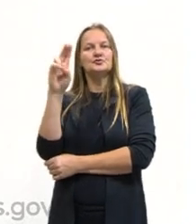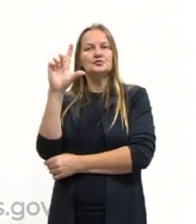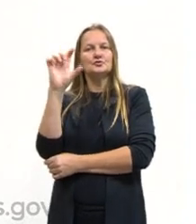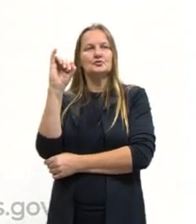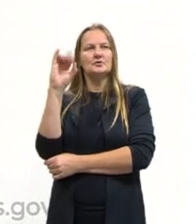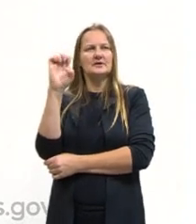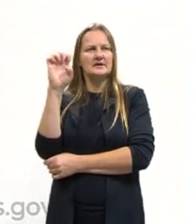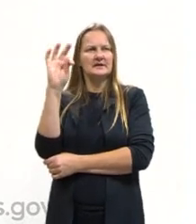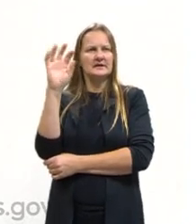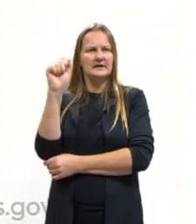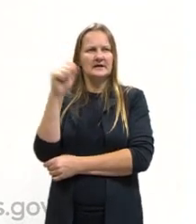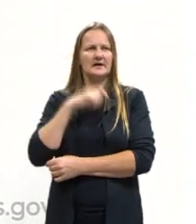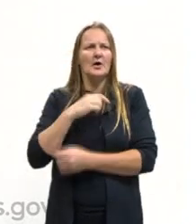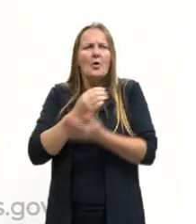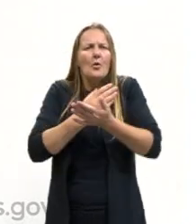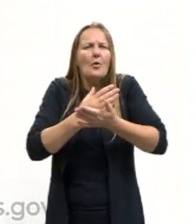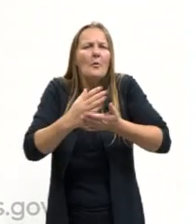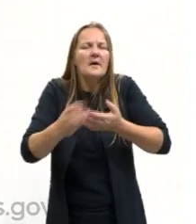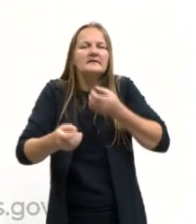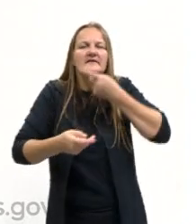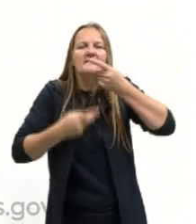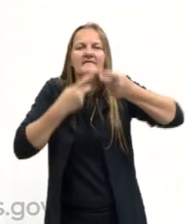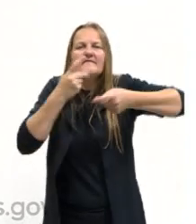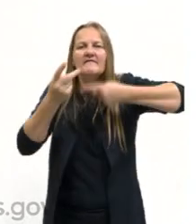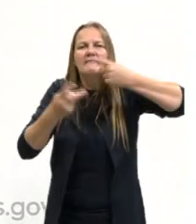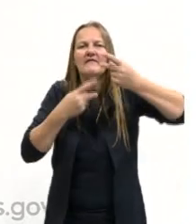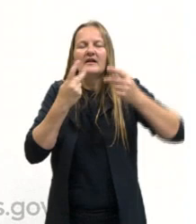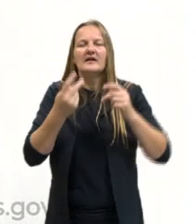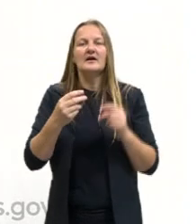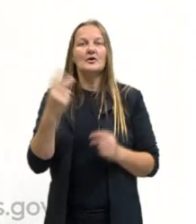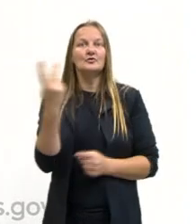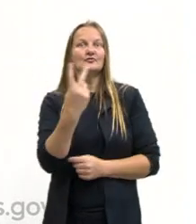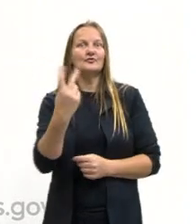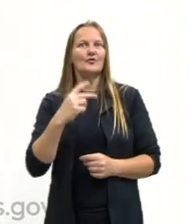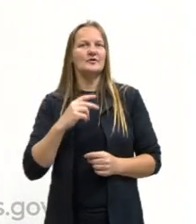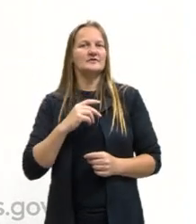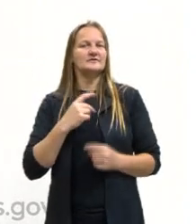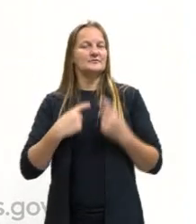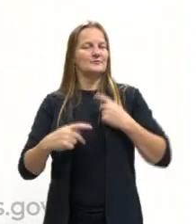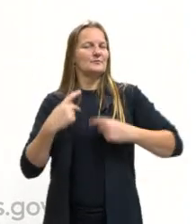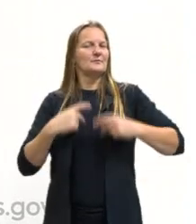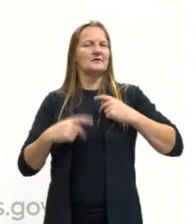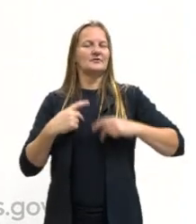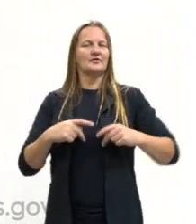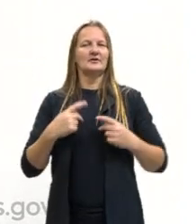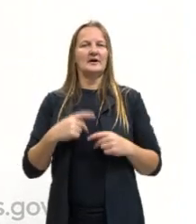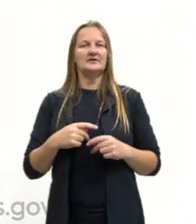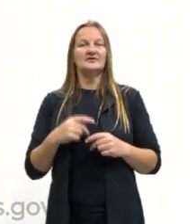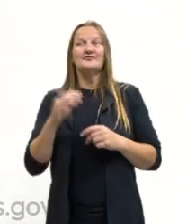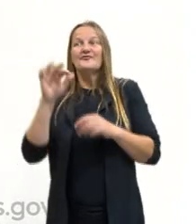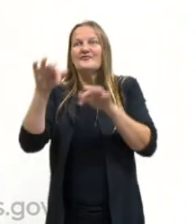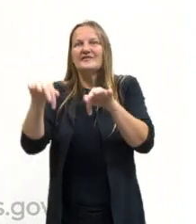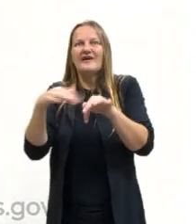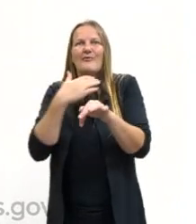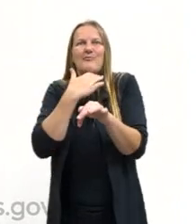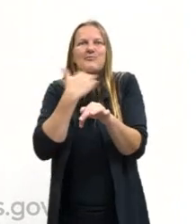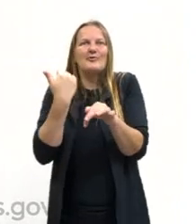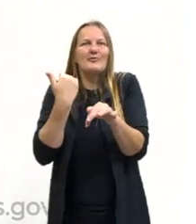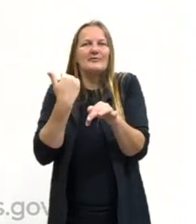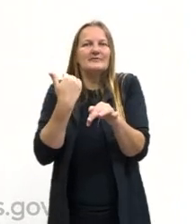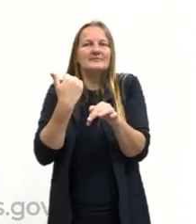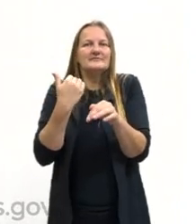peça se inicia com a fala que relata que os personagens da história irão morrer em